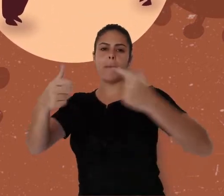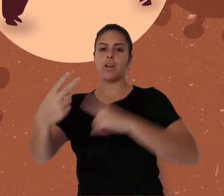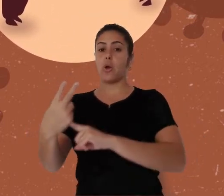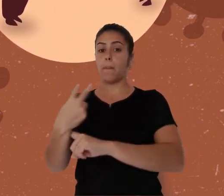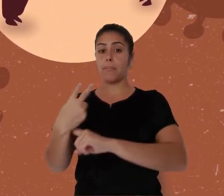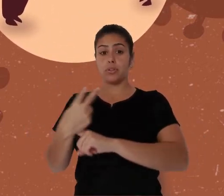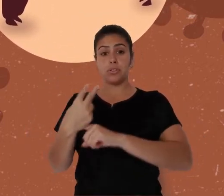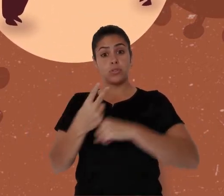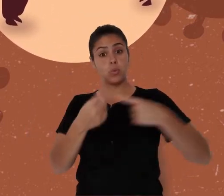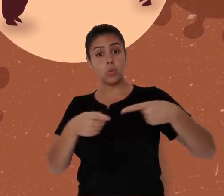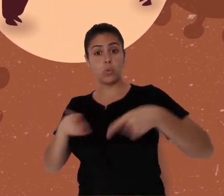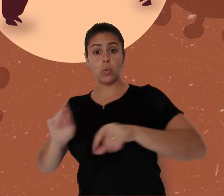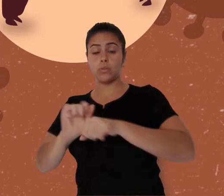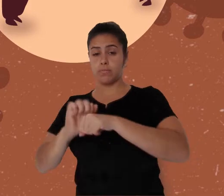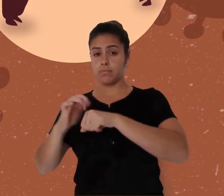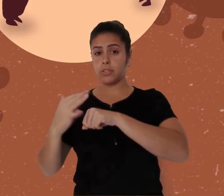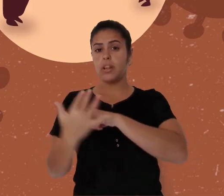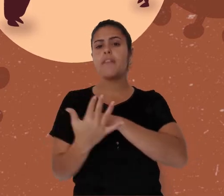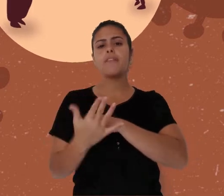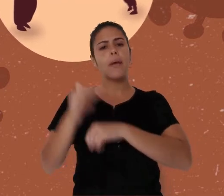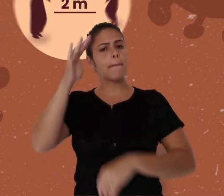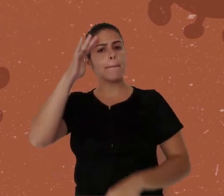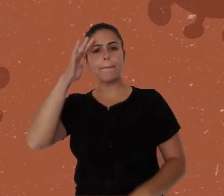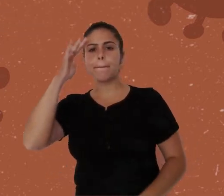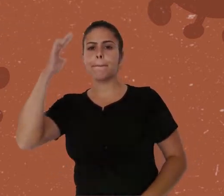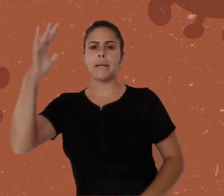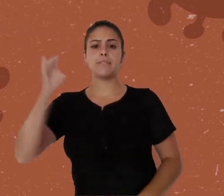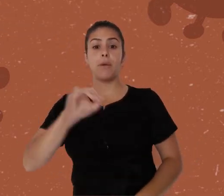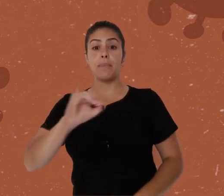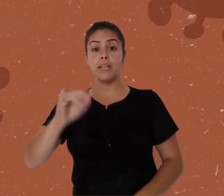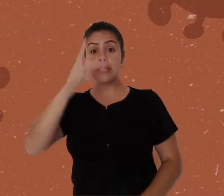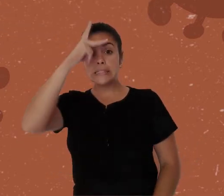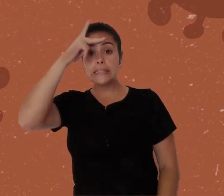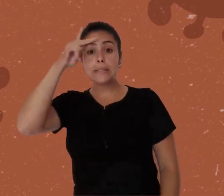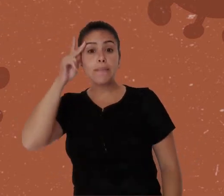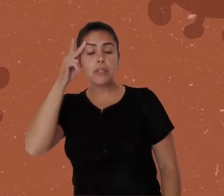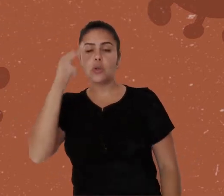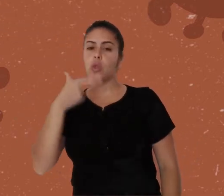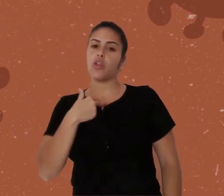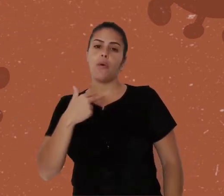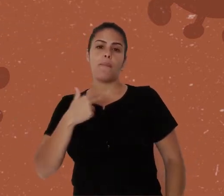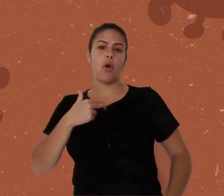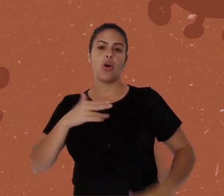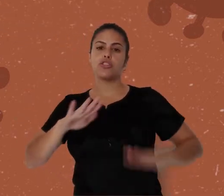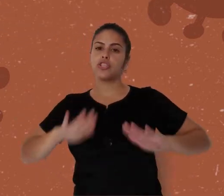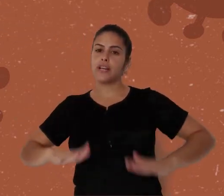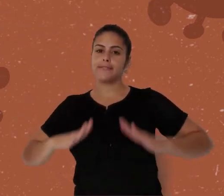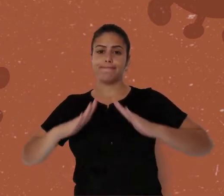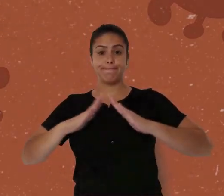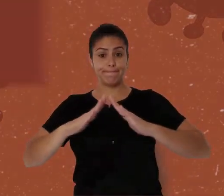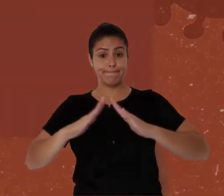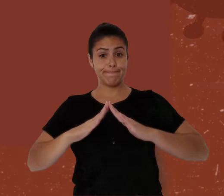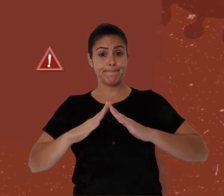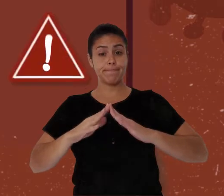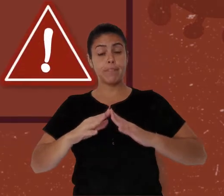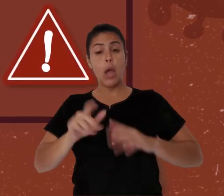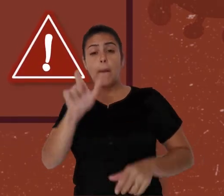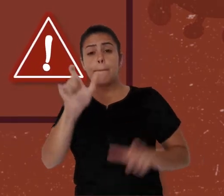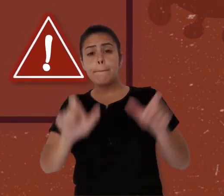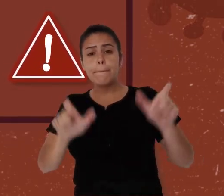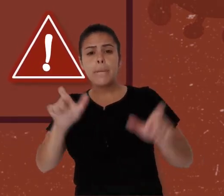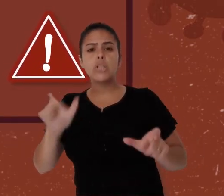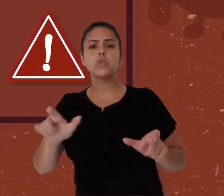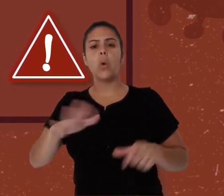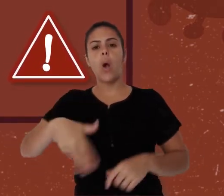proteções mais eficazes contra o coronavírus, especialmente para quem é obrigado a sair de casa. E uma